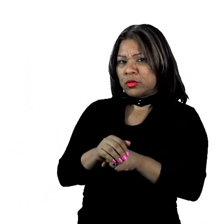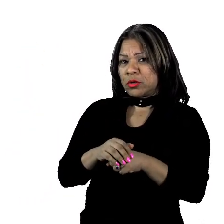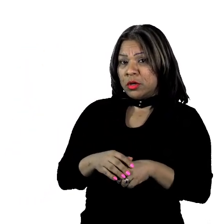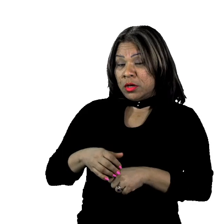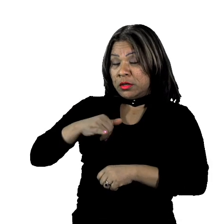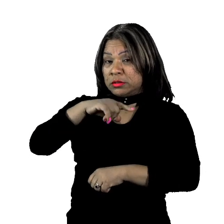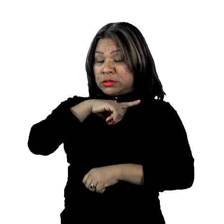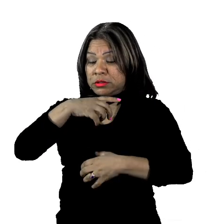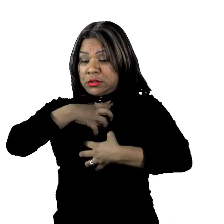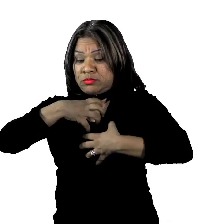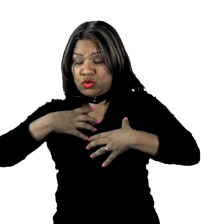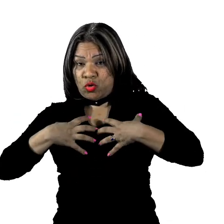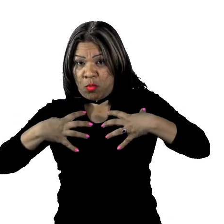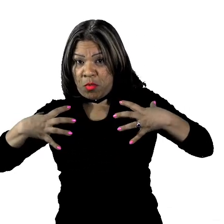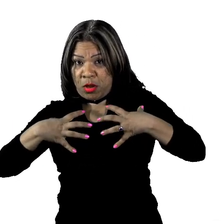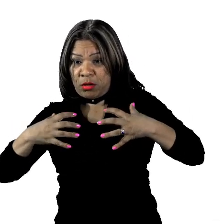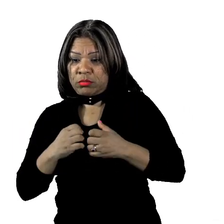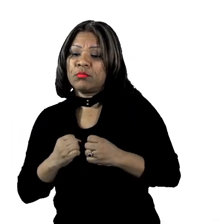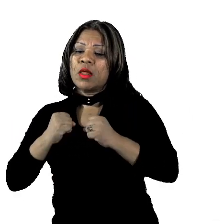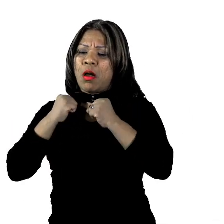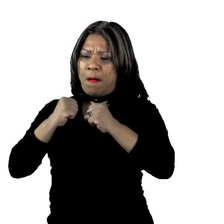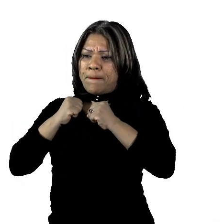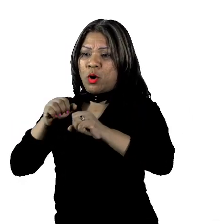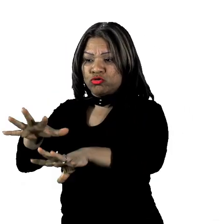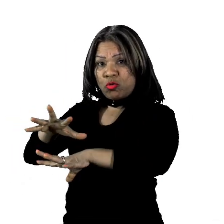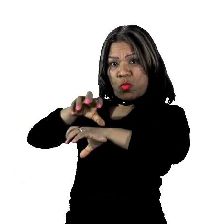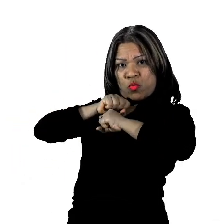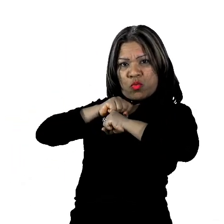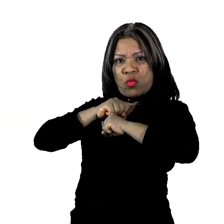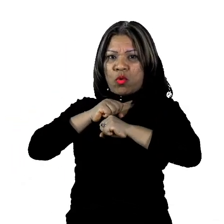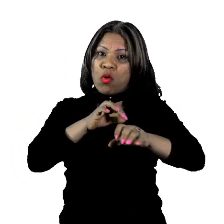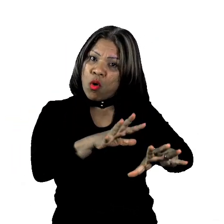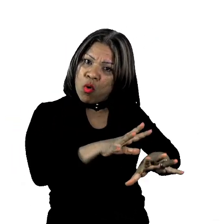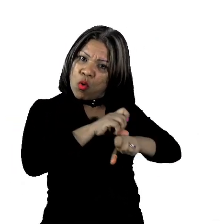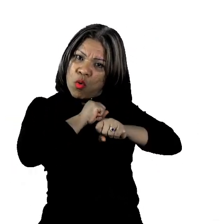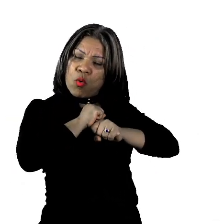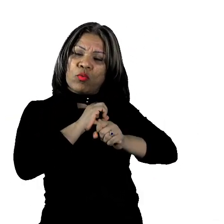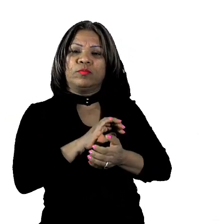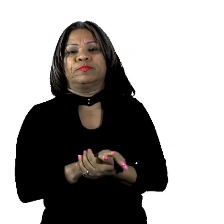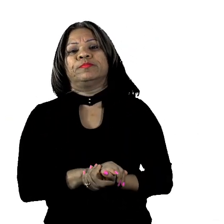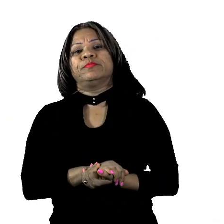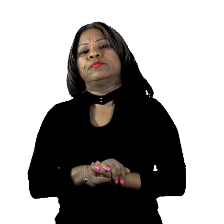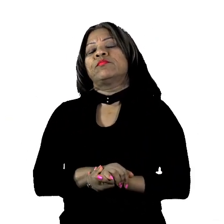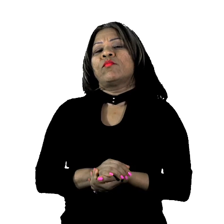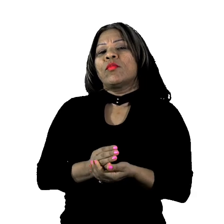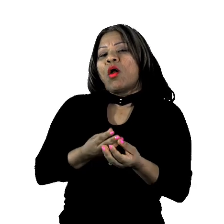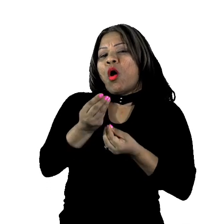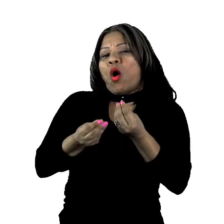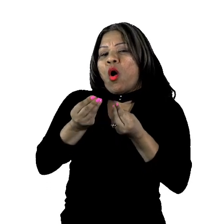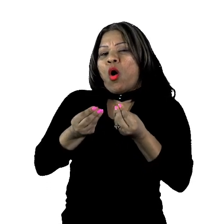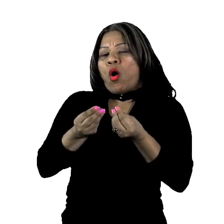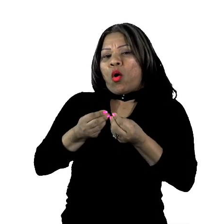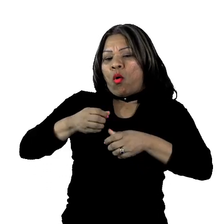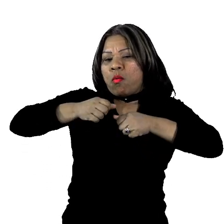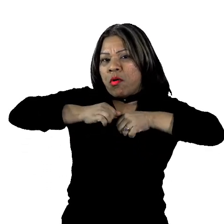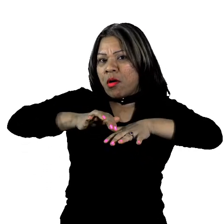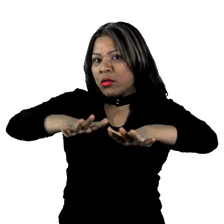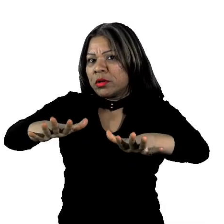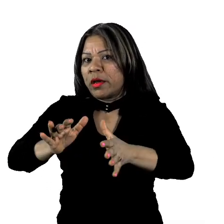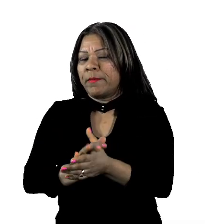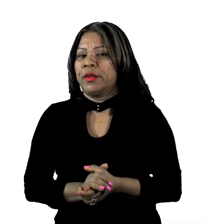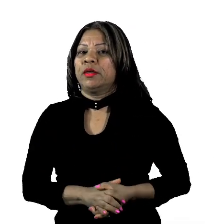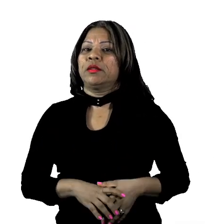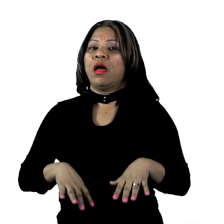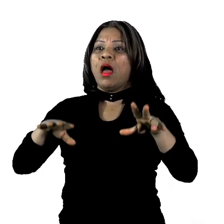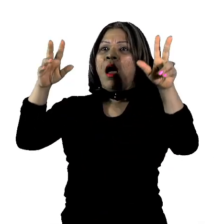está em risco de ser exposta à infecção. Meios de transmissão, pelo ar, por meio